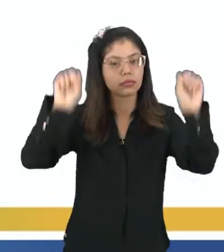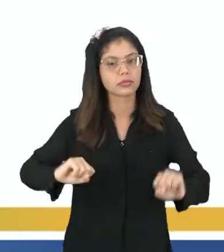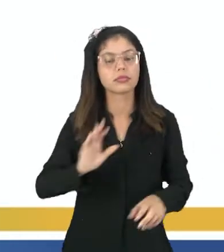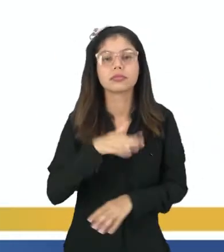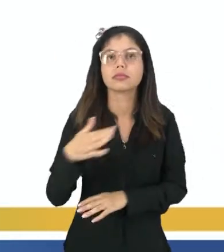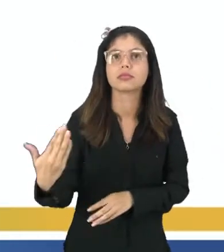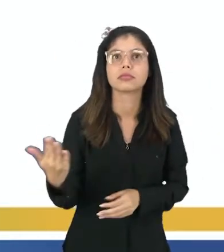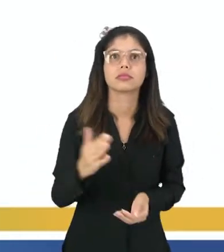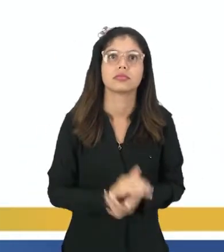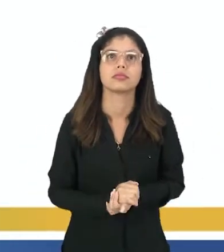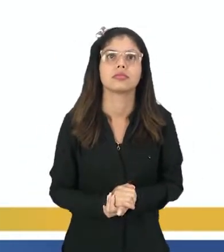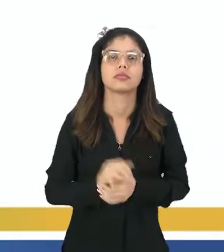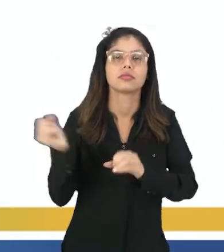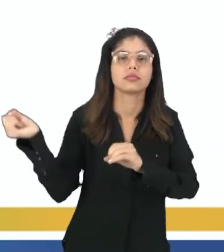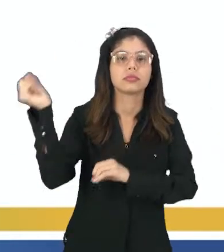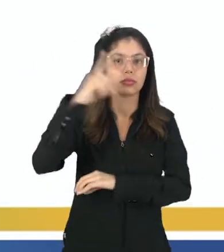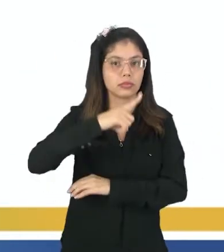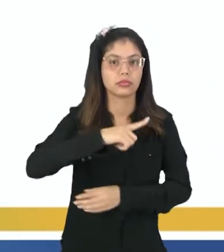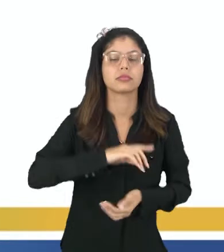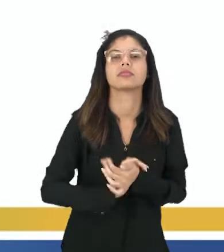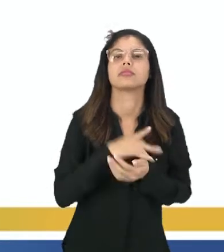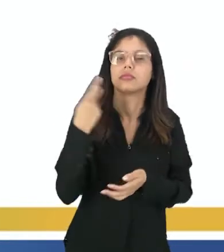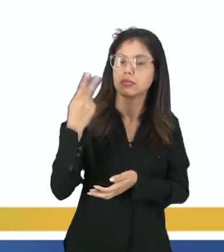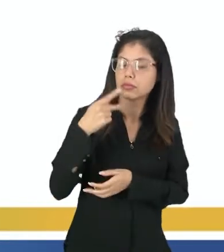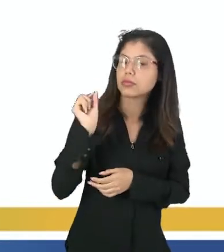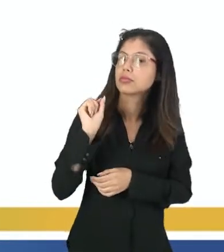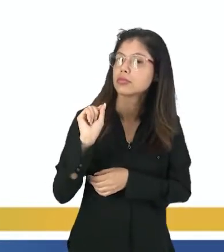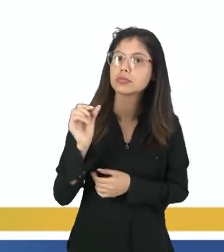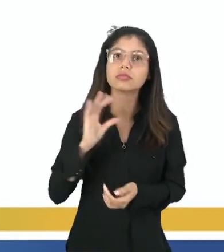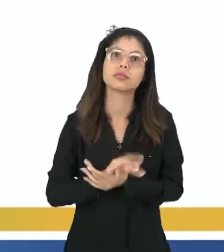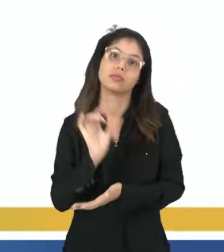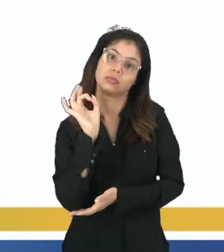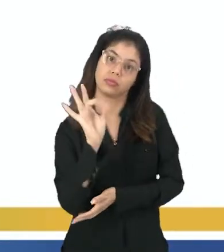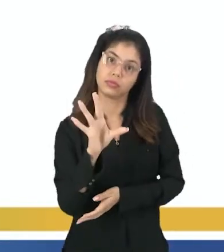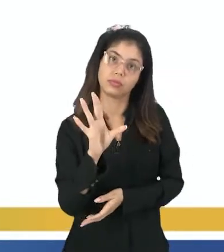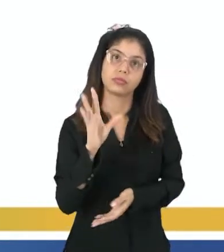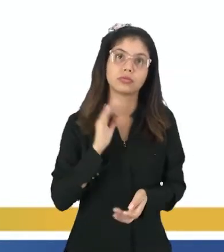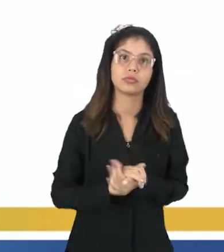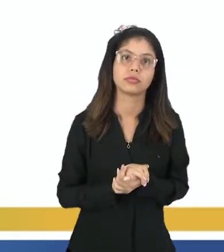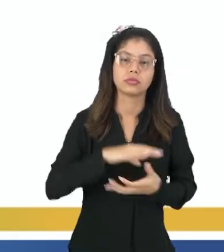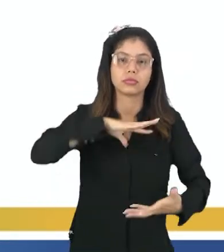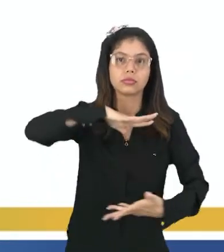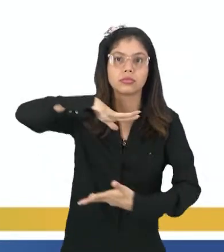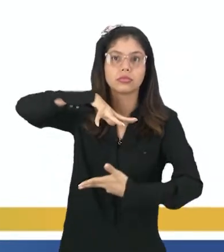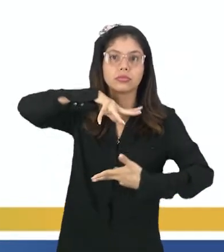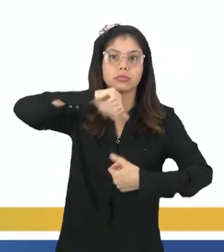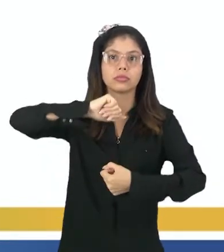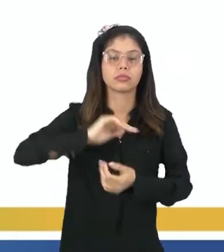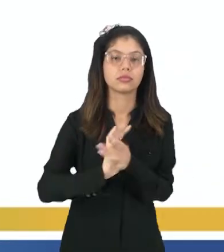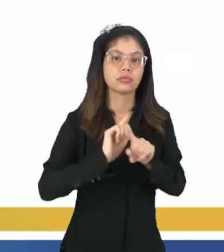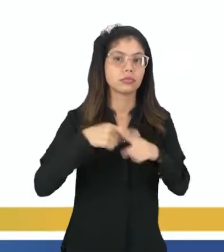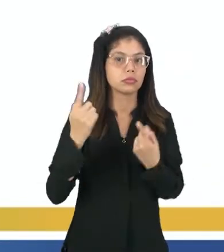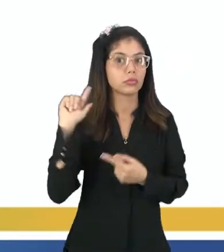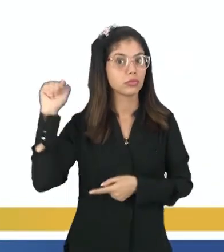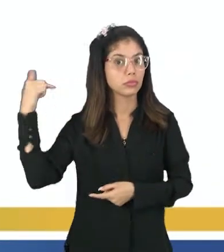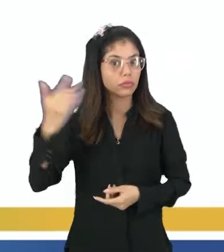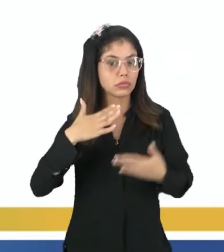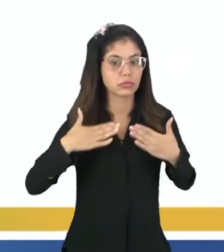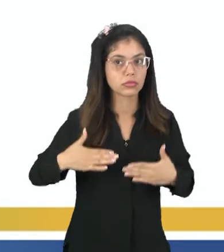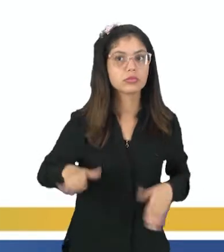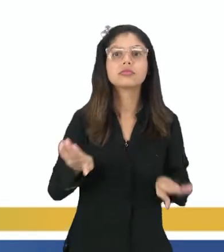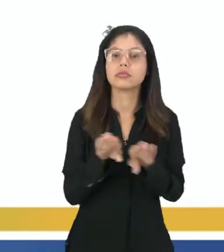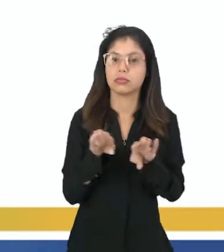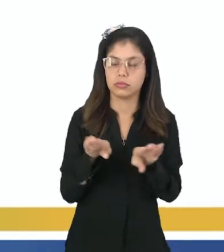Quando a gente fala de sistema solar, a gente está falando aí não só dos planetas, mas também de outros corpos que